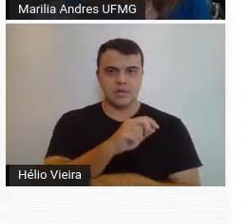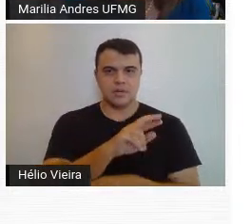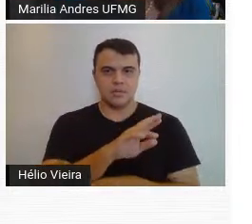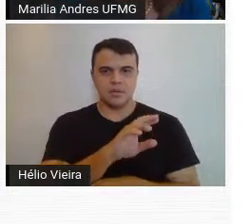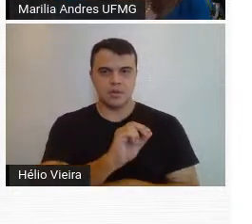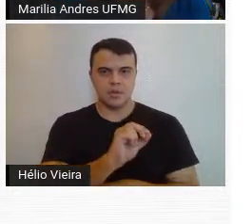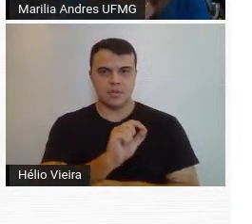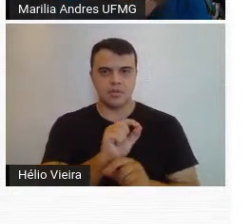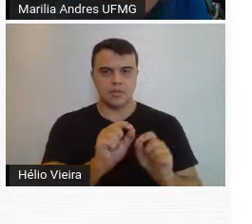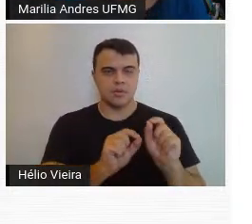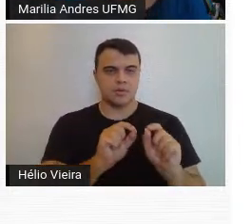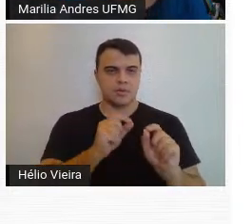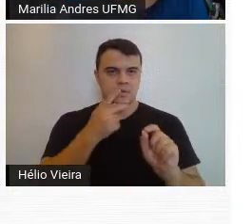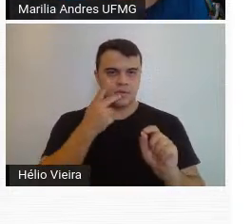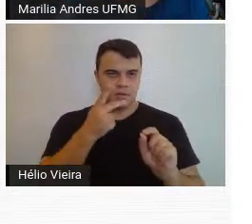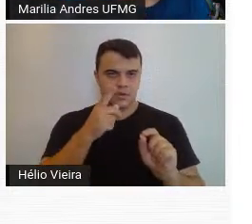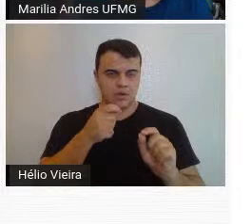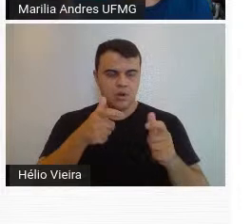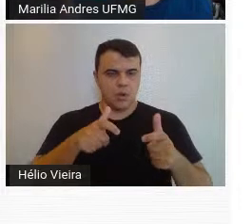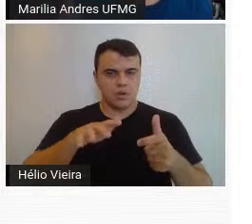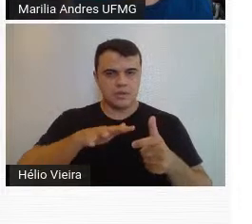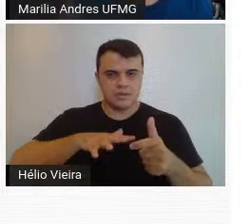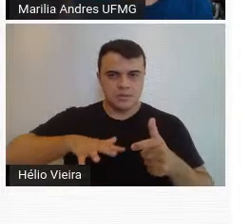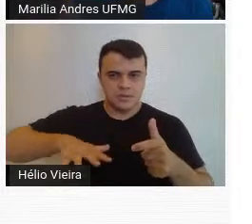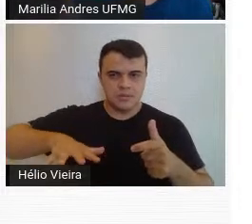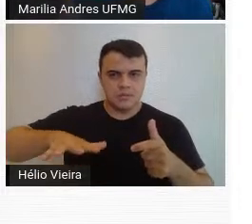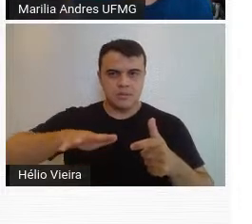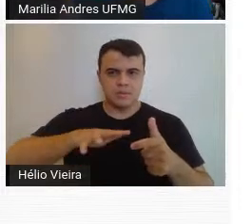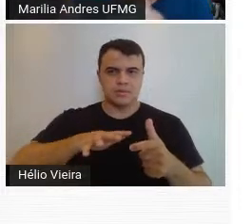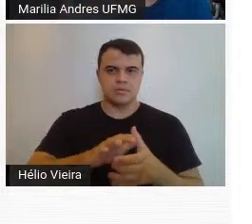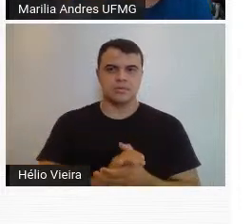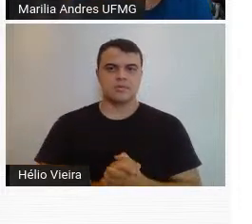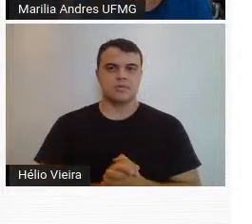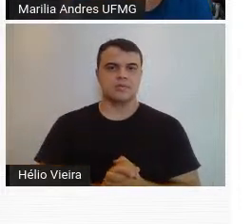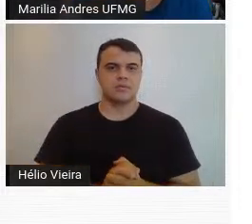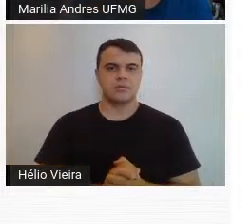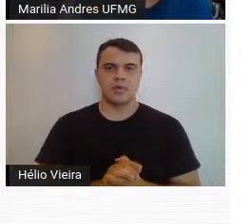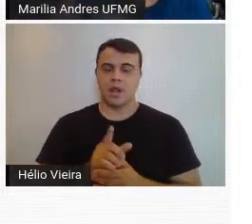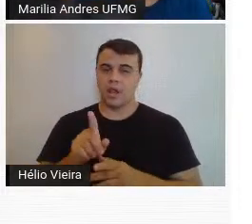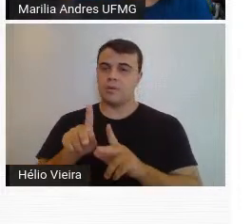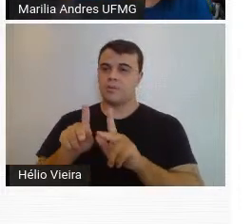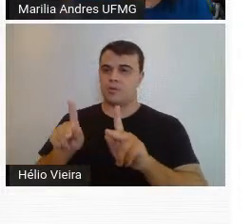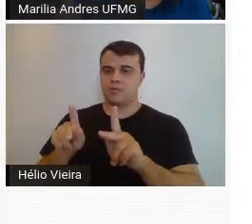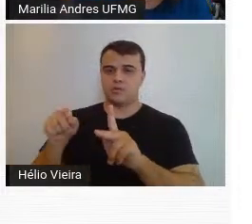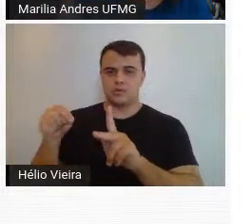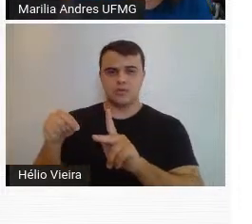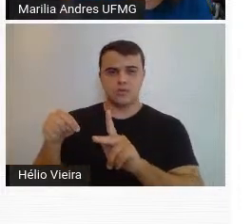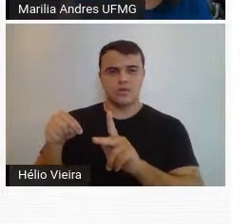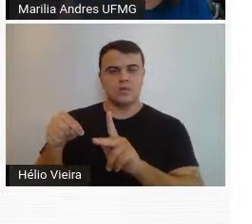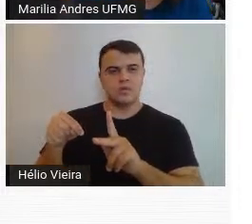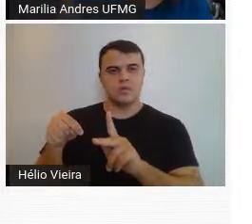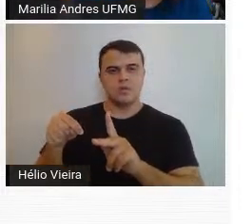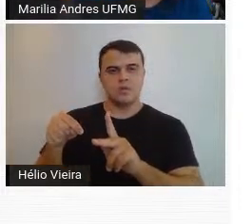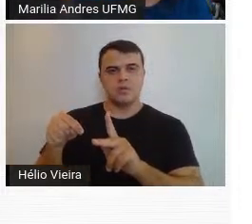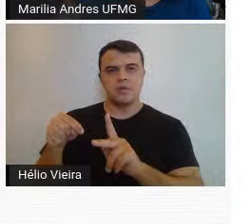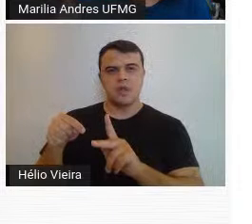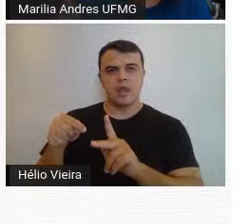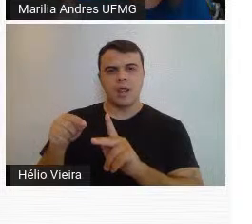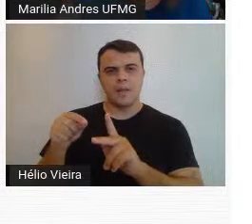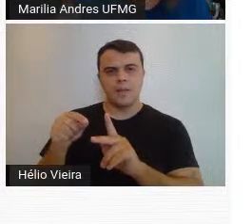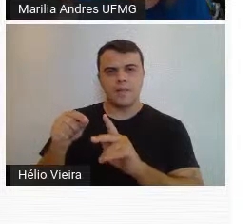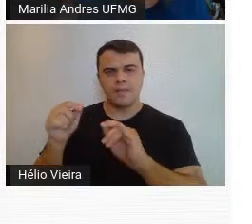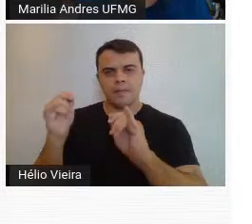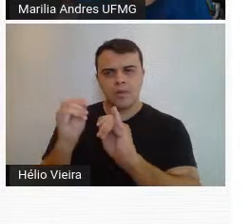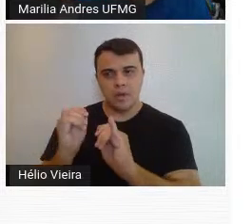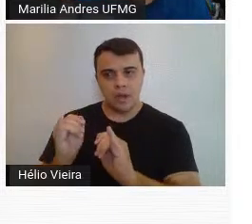desenhos no espaço. então, ele era professor de modelagem e